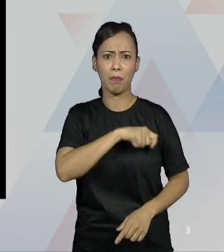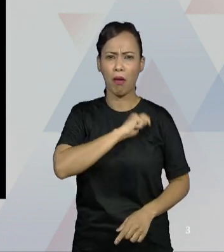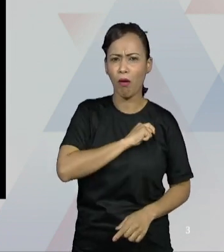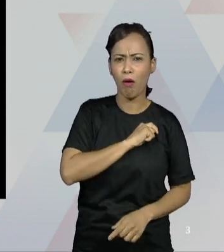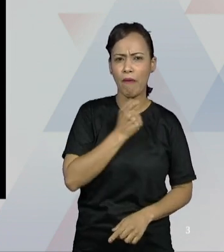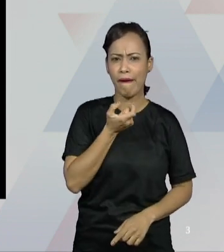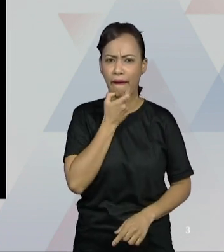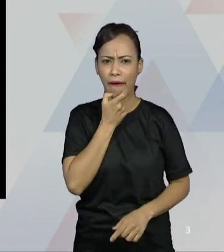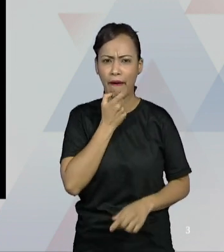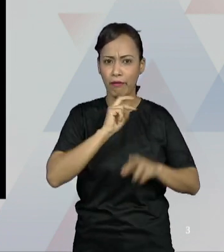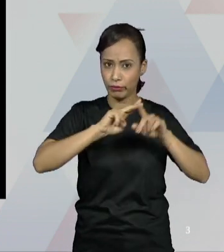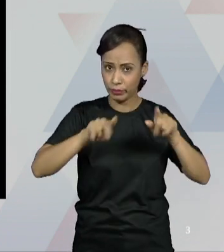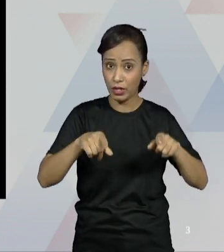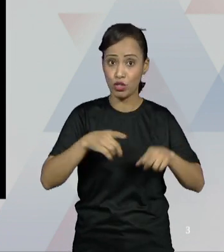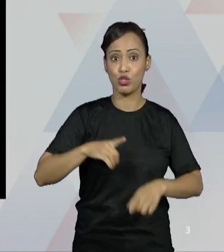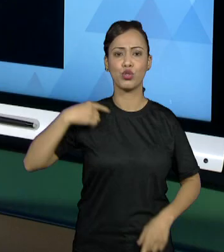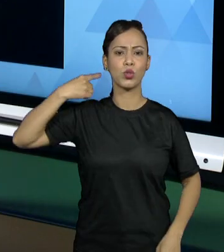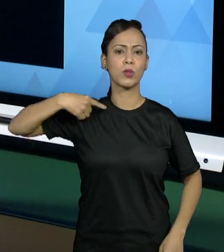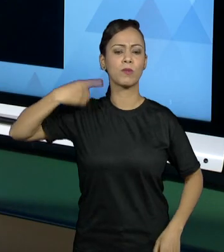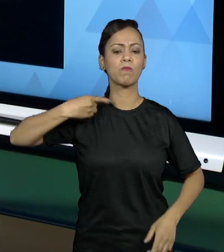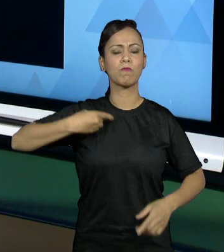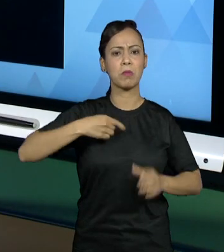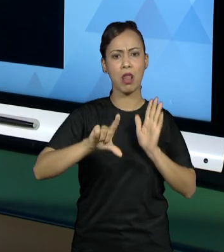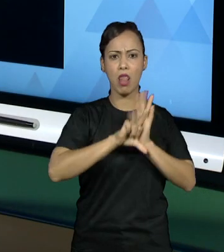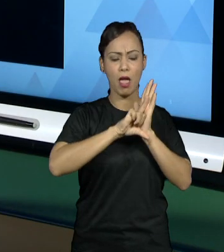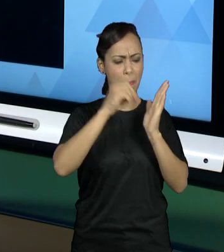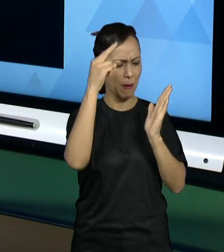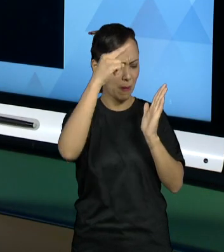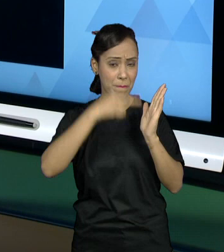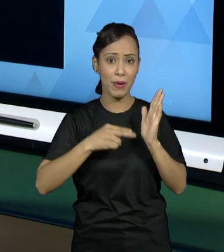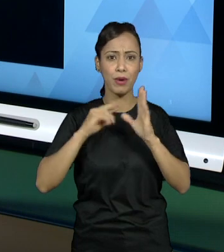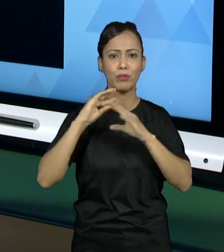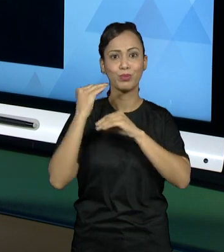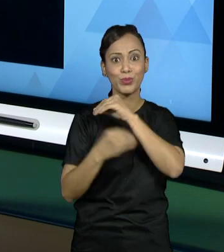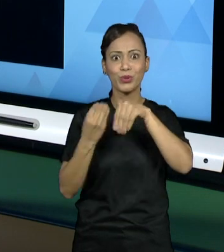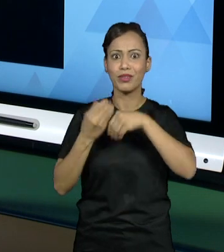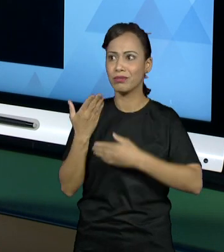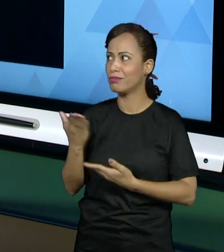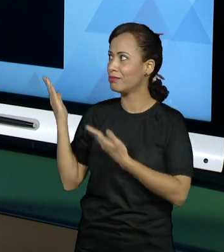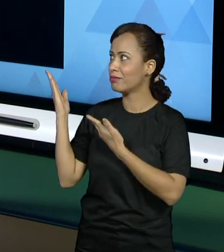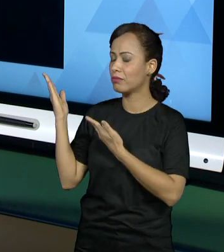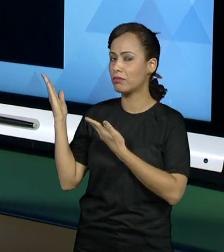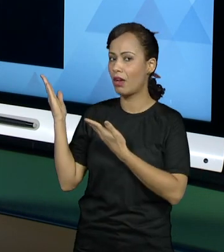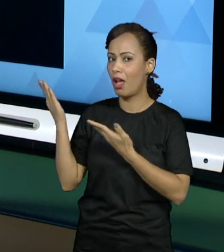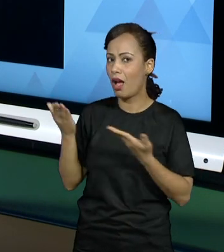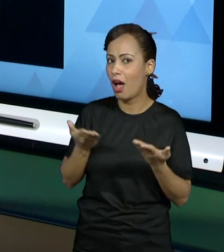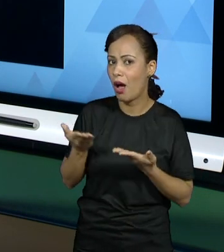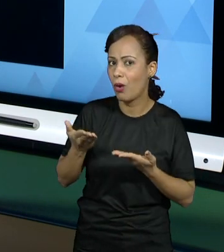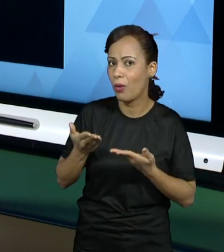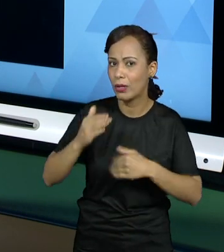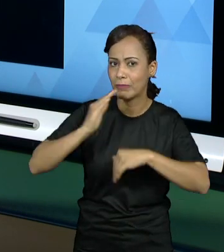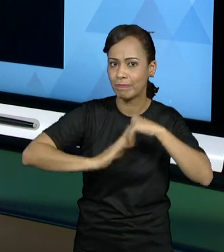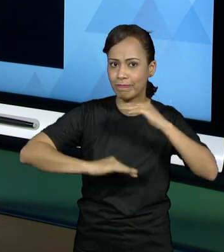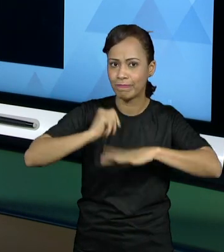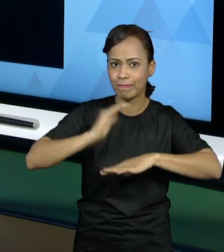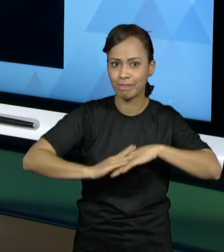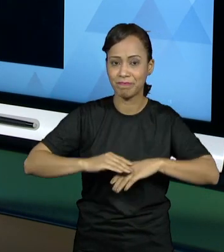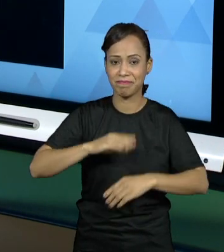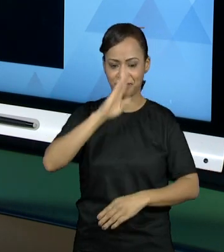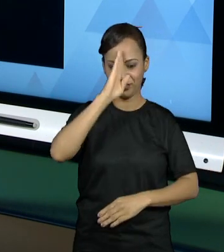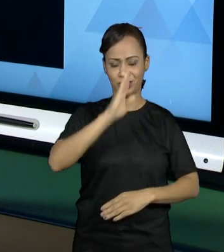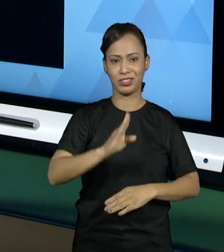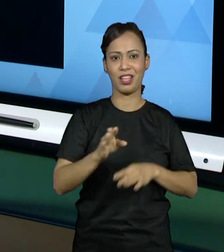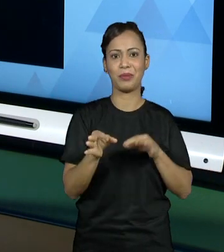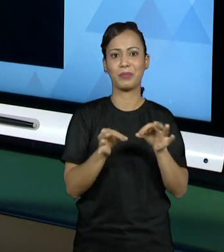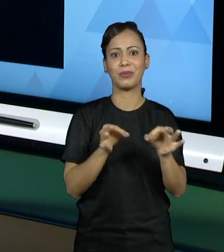inglês, direito. E agora chegou o momento de colocar tudo isso num único projeto, como eu acabei